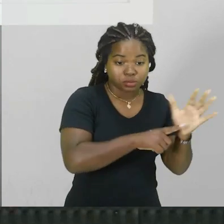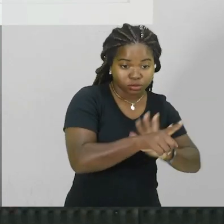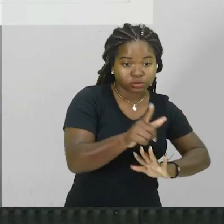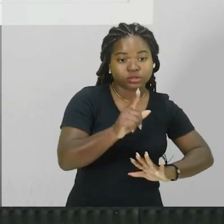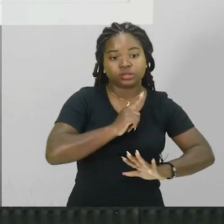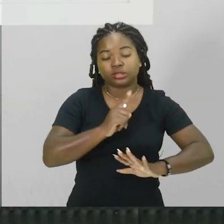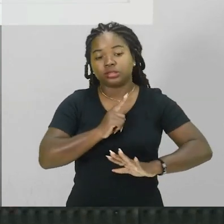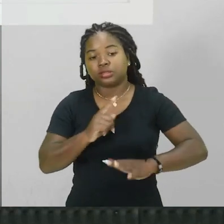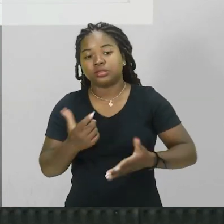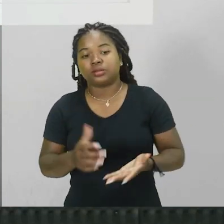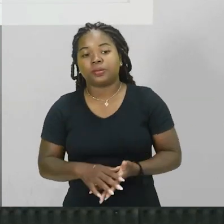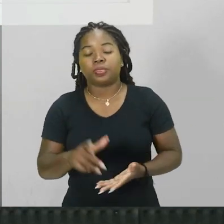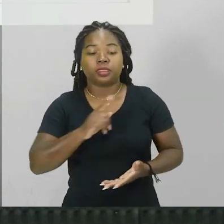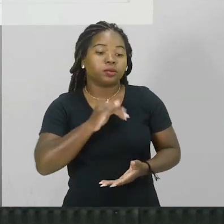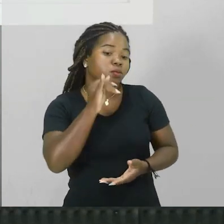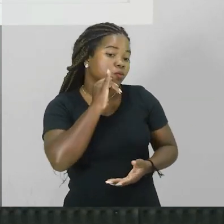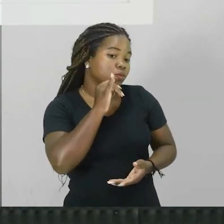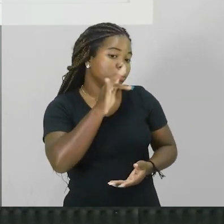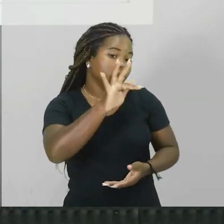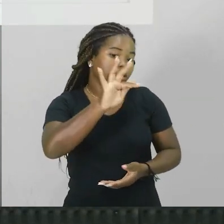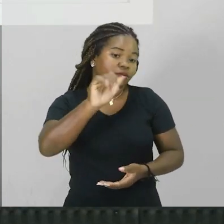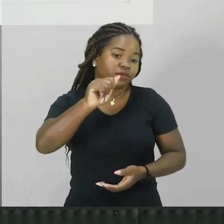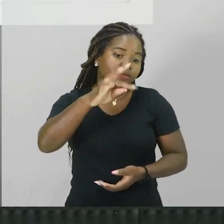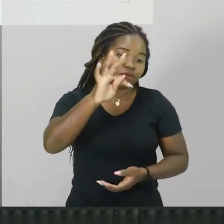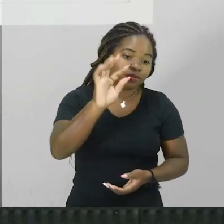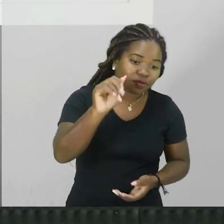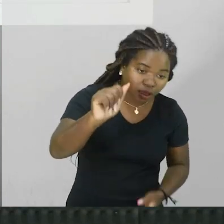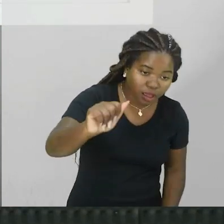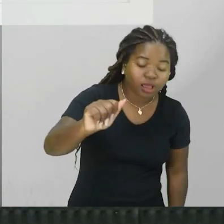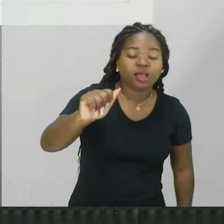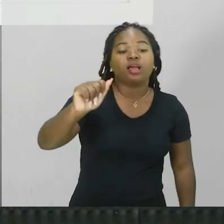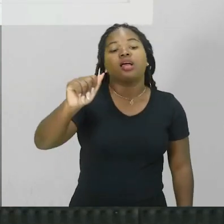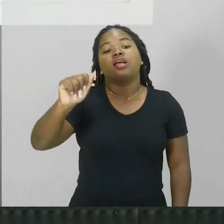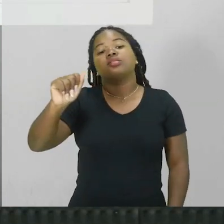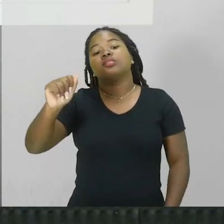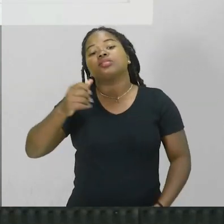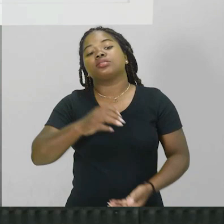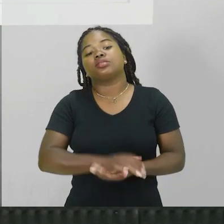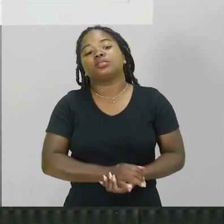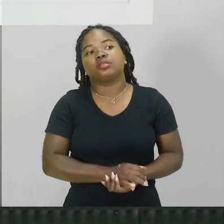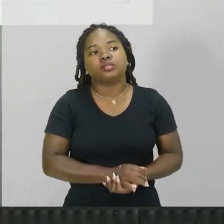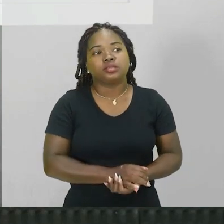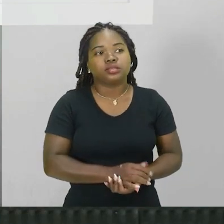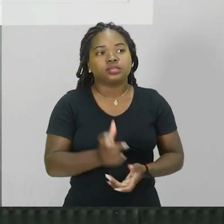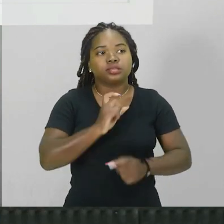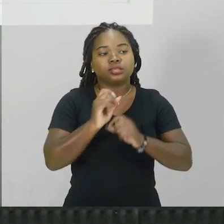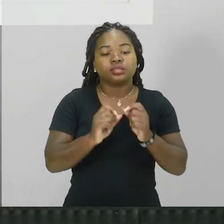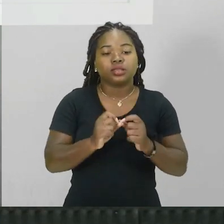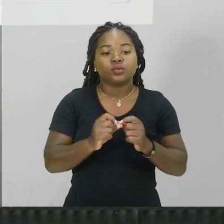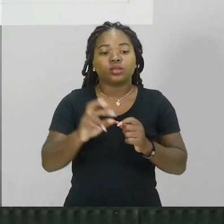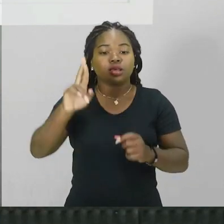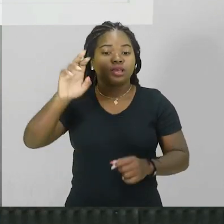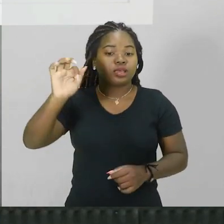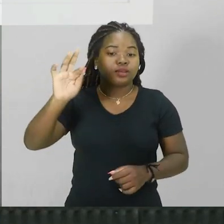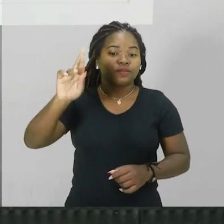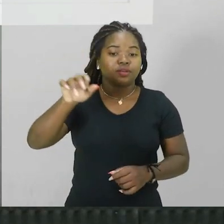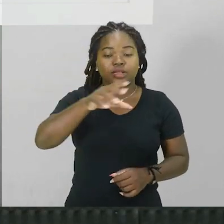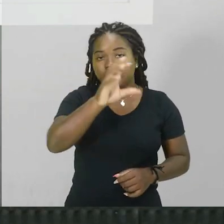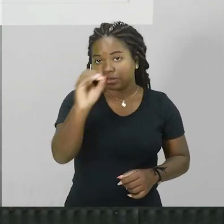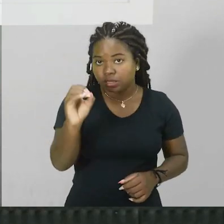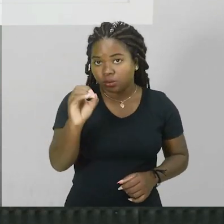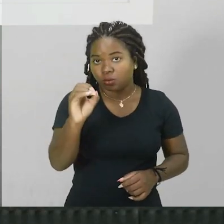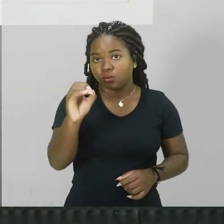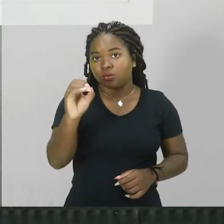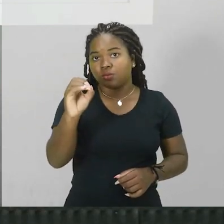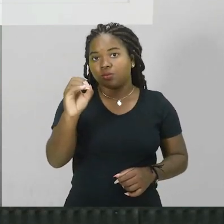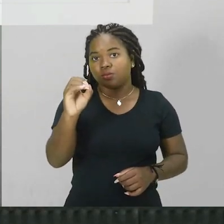que nós temos aqui nós temos o exemplo da Fata Morgana aquela ilusãozinha de ótica que é feita por conta da refração nós